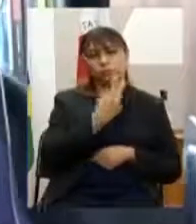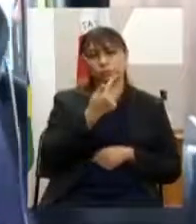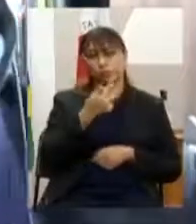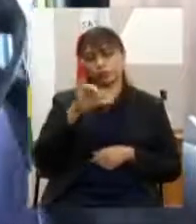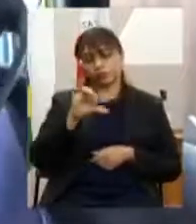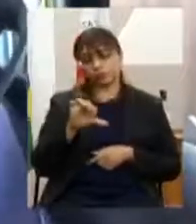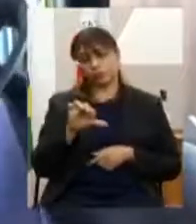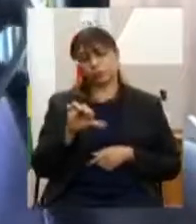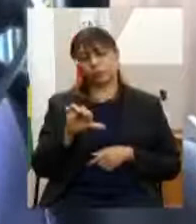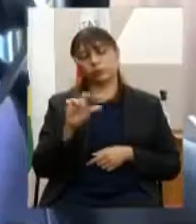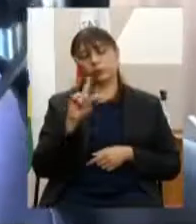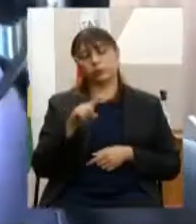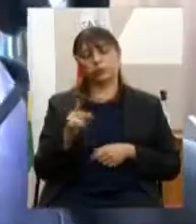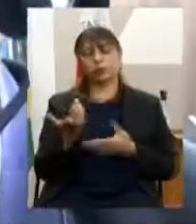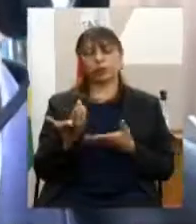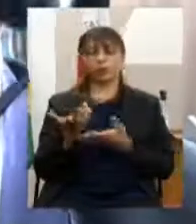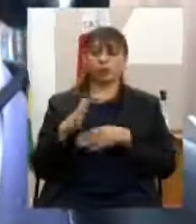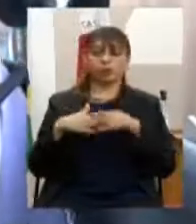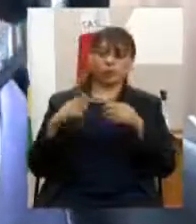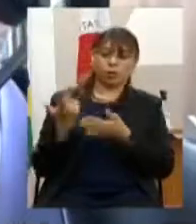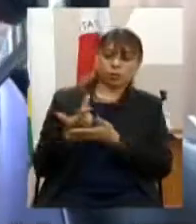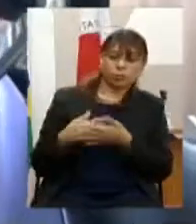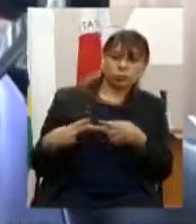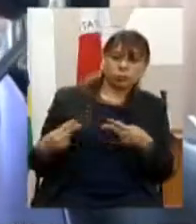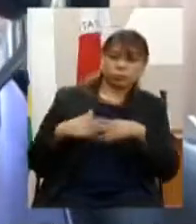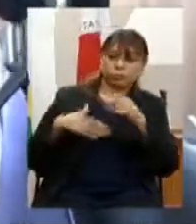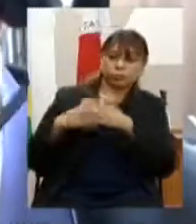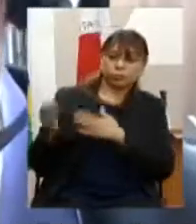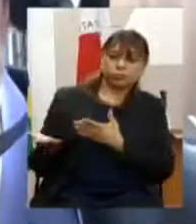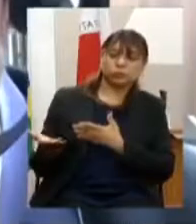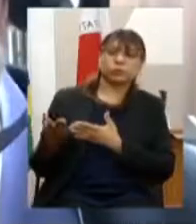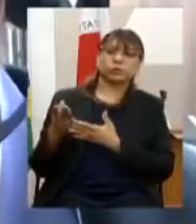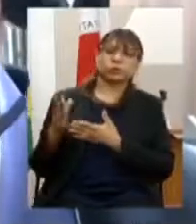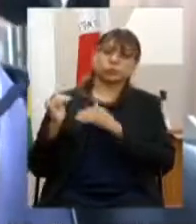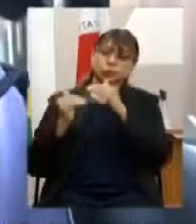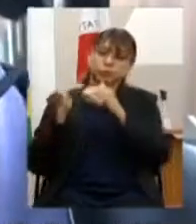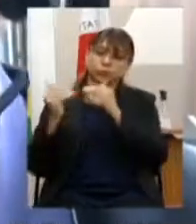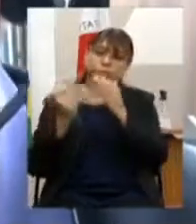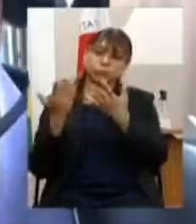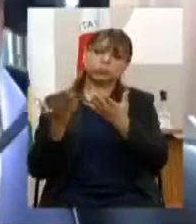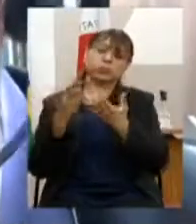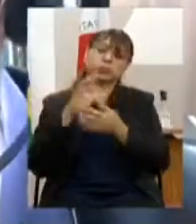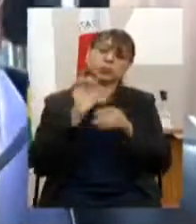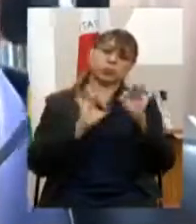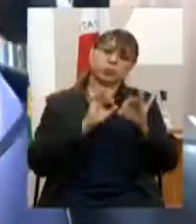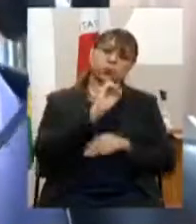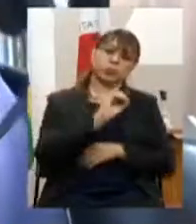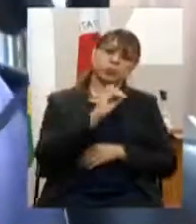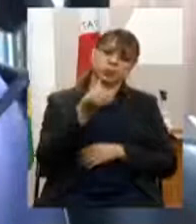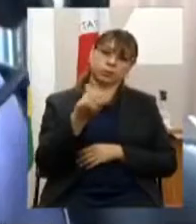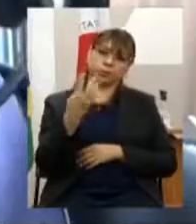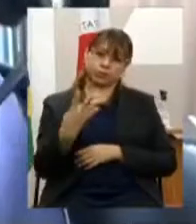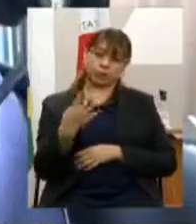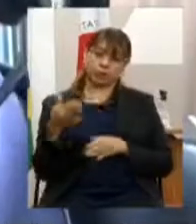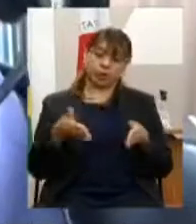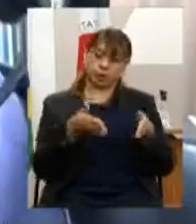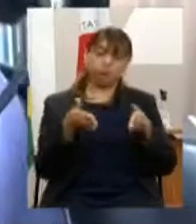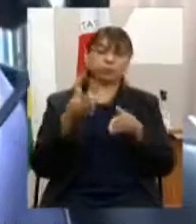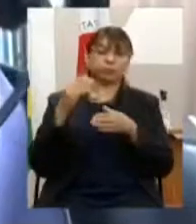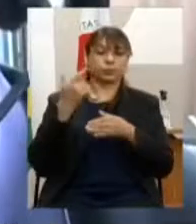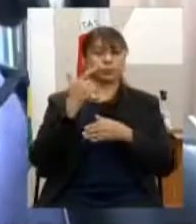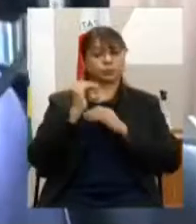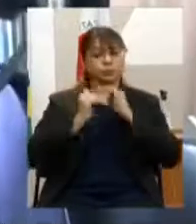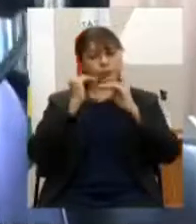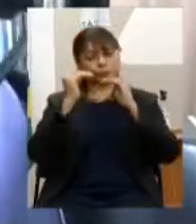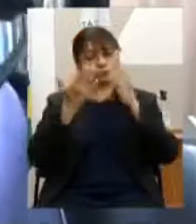artesanato mineiro para o desenvolvimento regional do programa 064 caminhos para o desenvolvimento